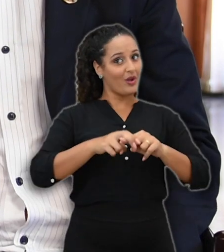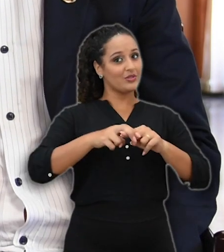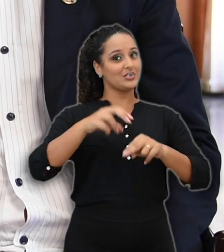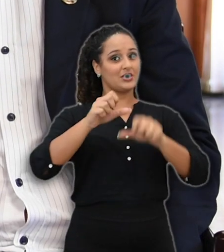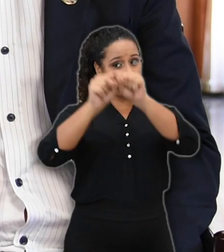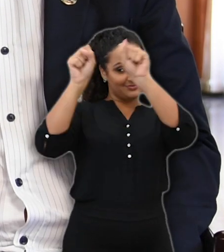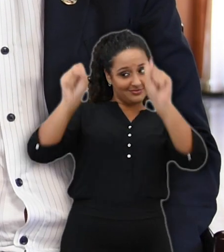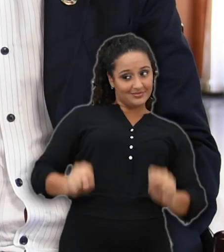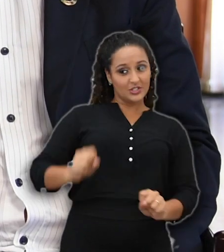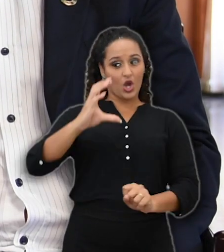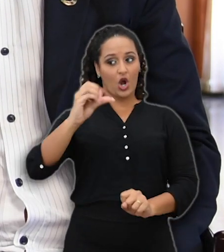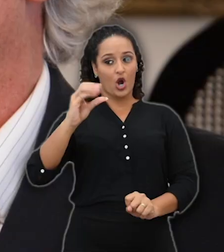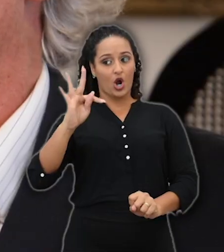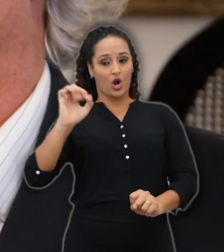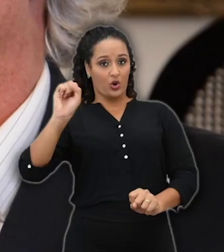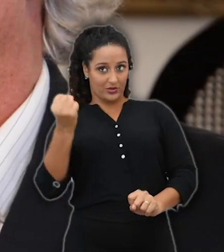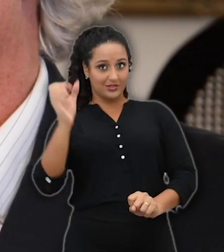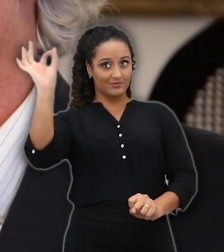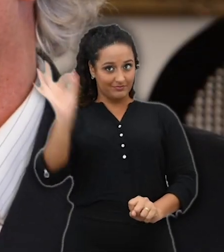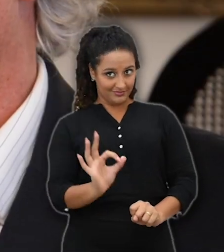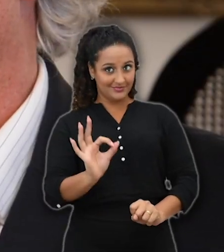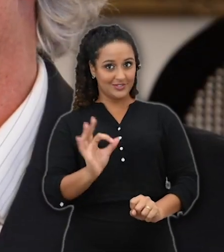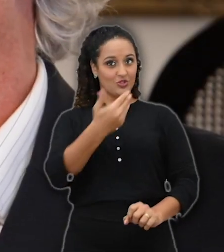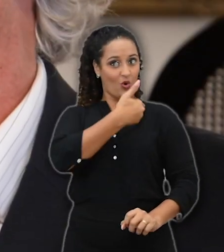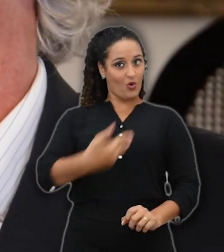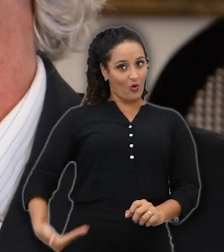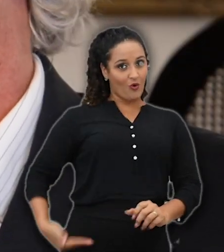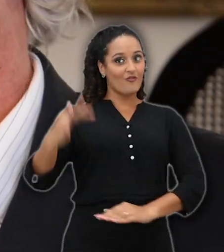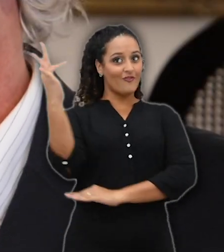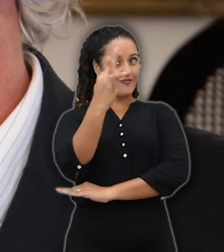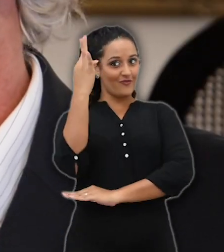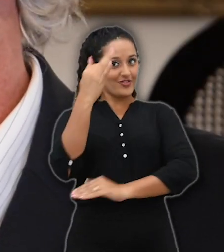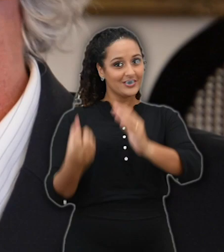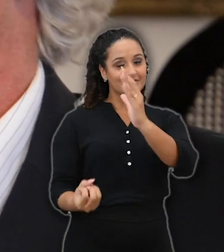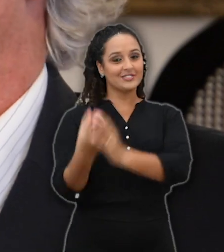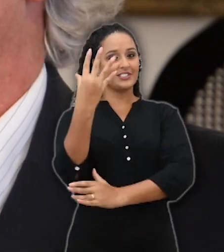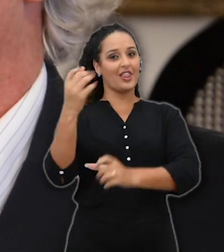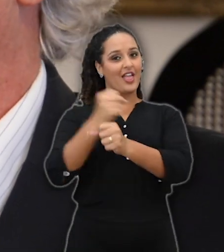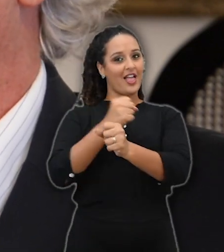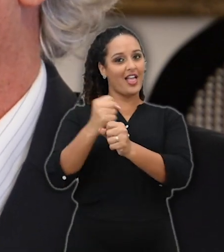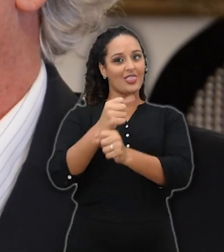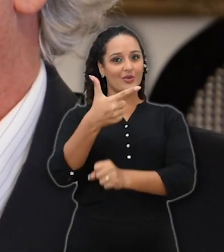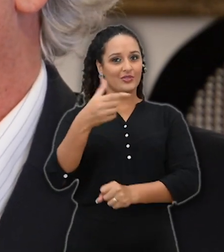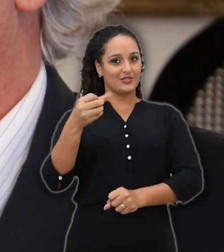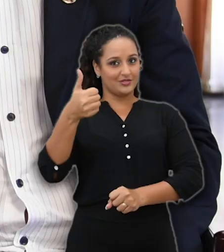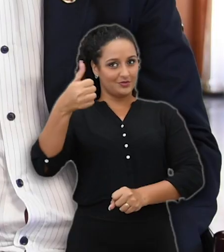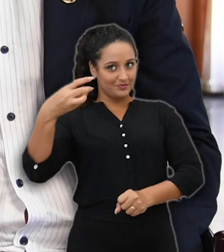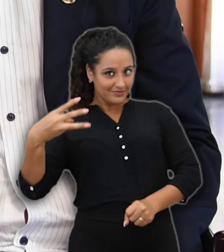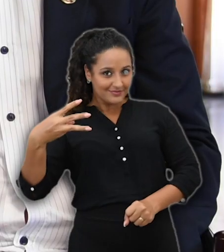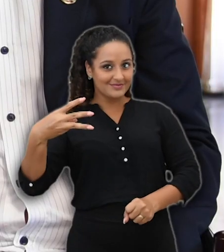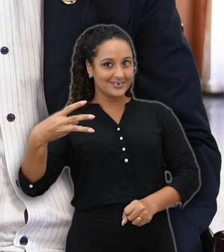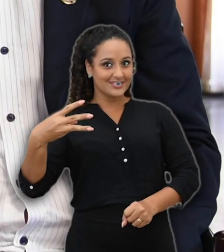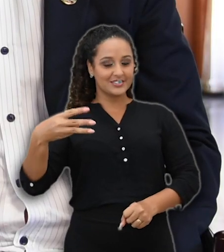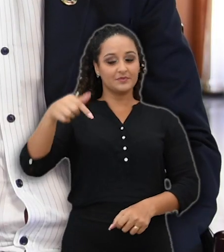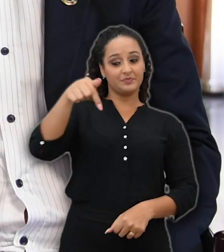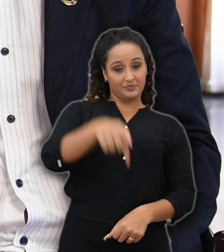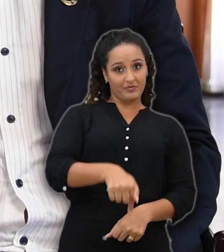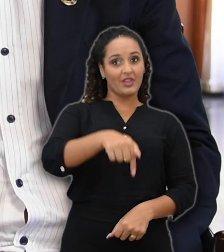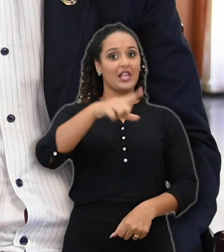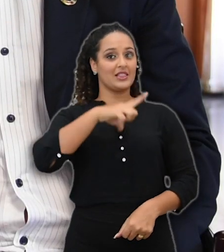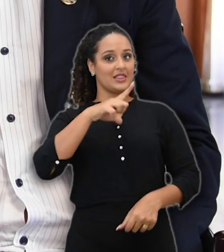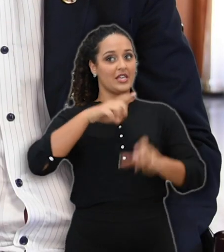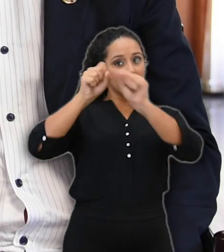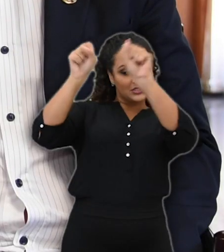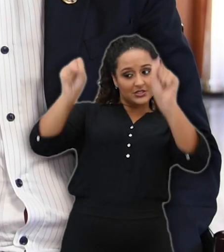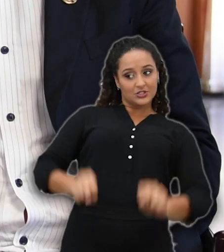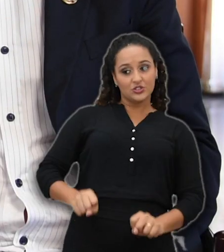do sistema de cotas que foi implantado pelo governo federal desde 2013. Nós temos aqui um sistema de cotas